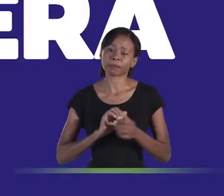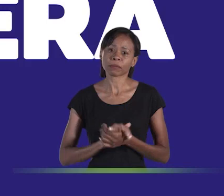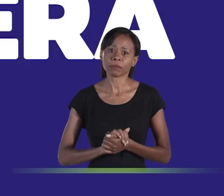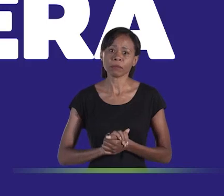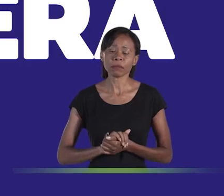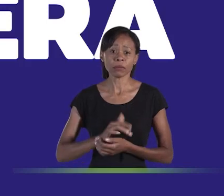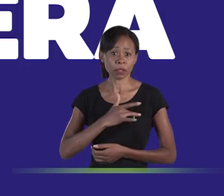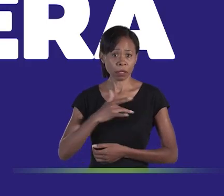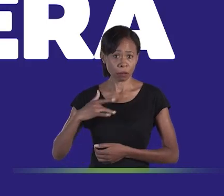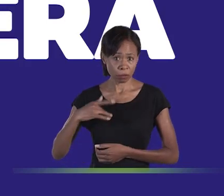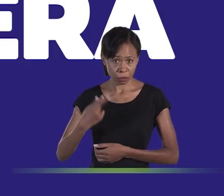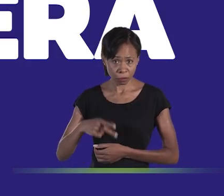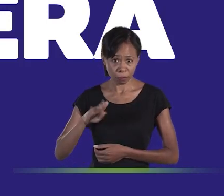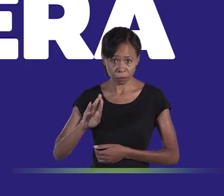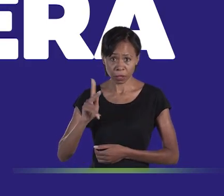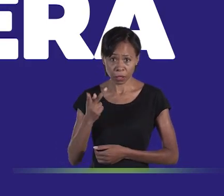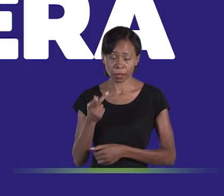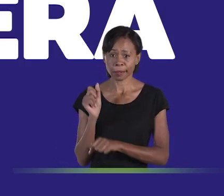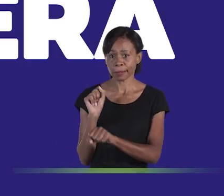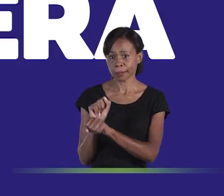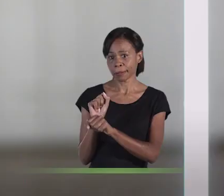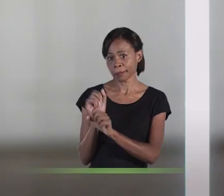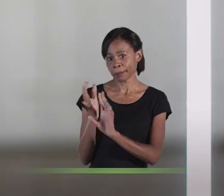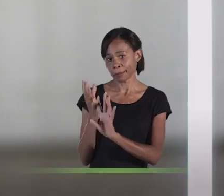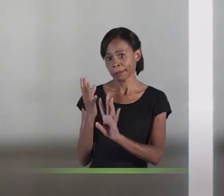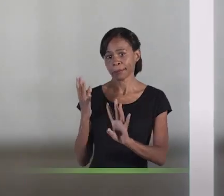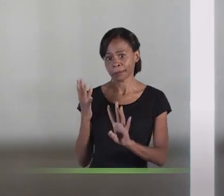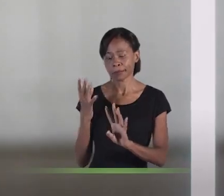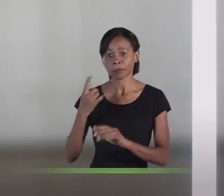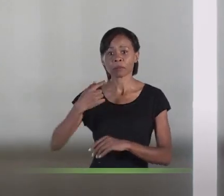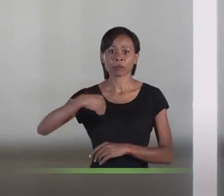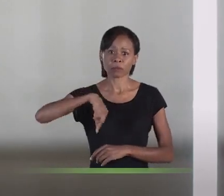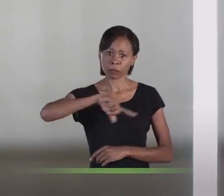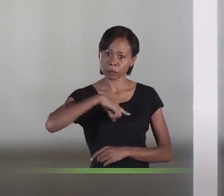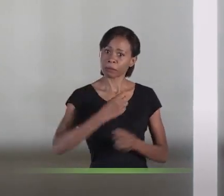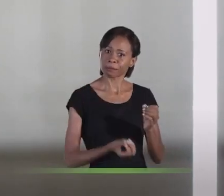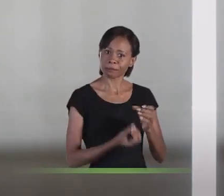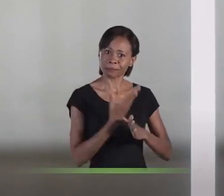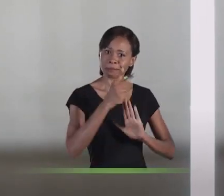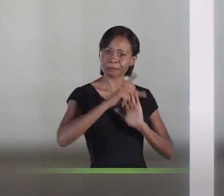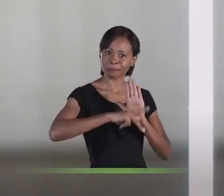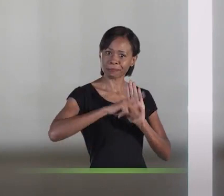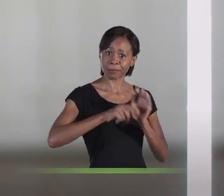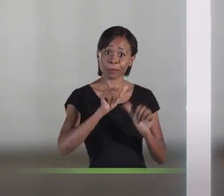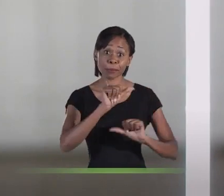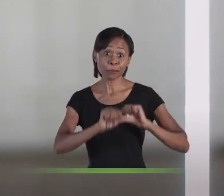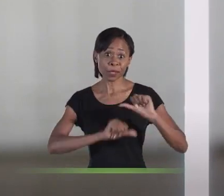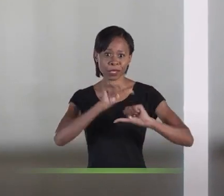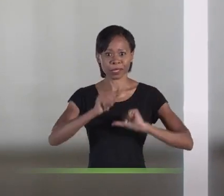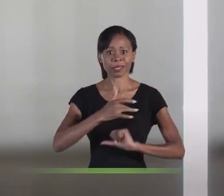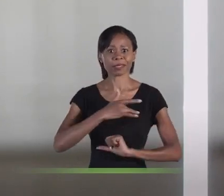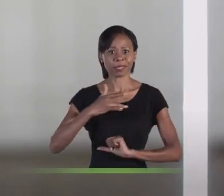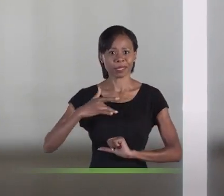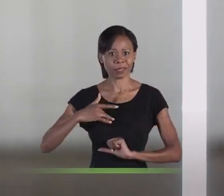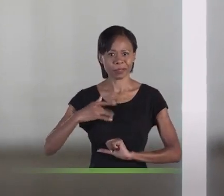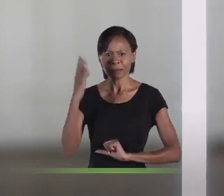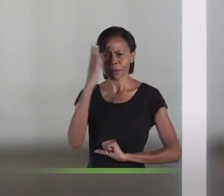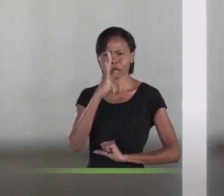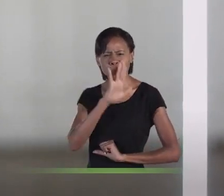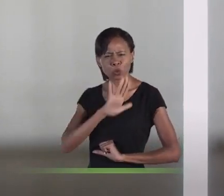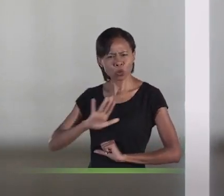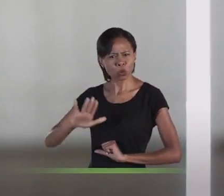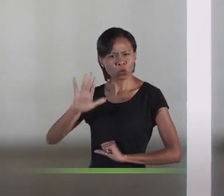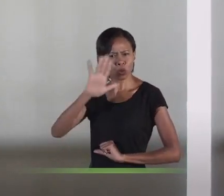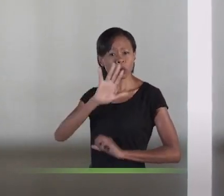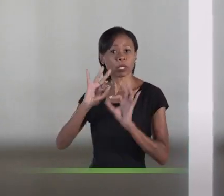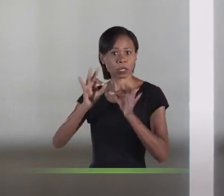de BH continua na fila de espera. Nós vamos implantar o programa Virada da Saúde e já deu certo no Brasil inteiro, inclusive